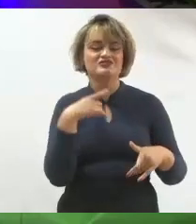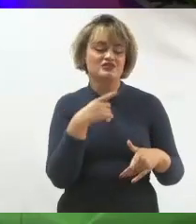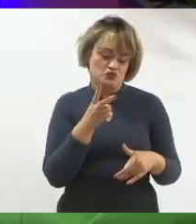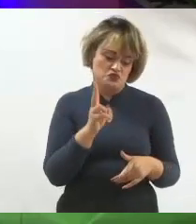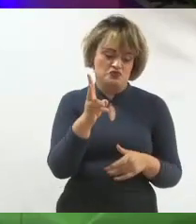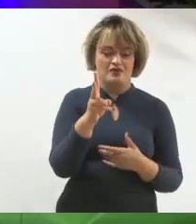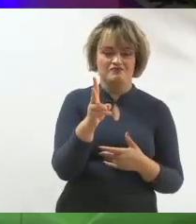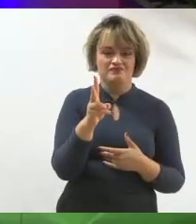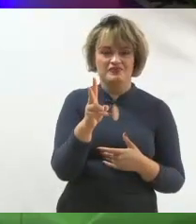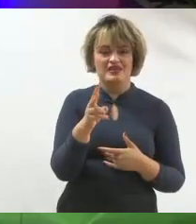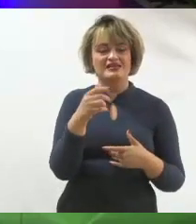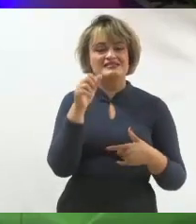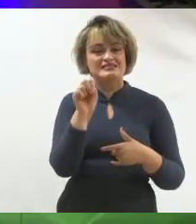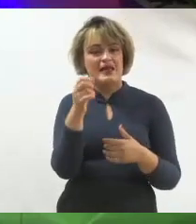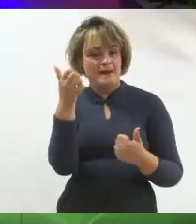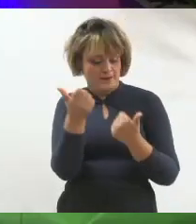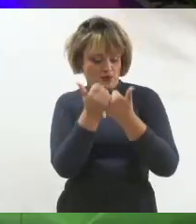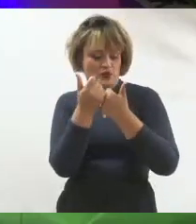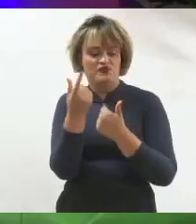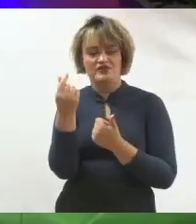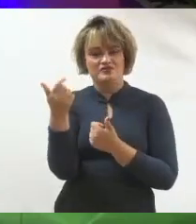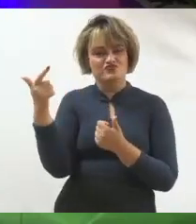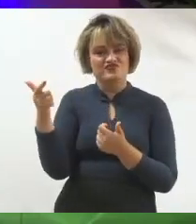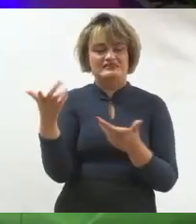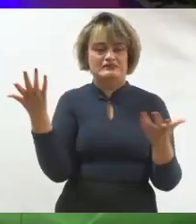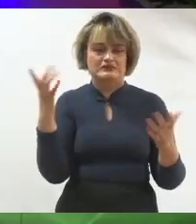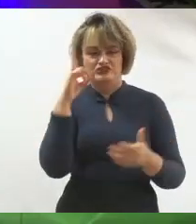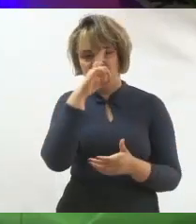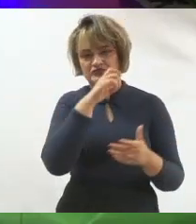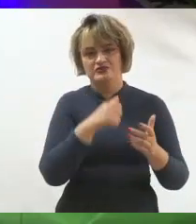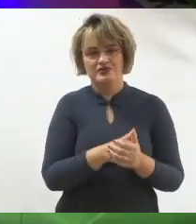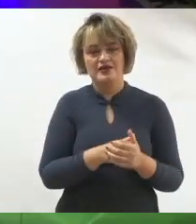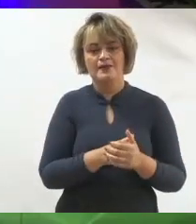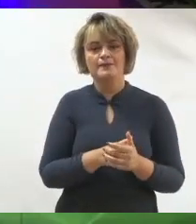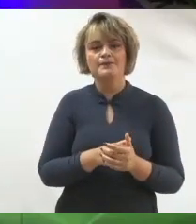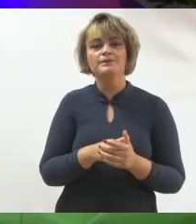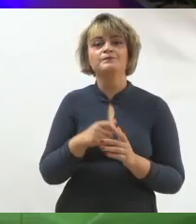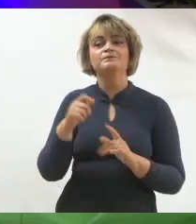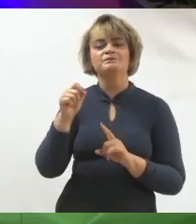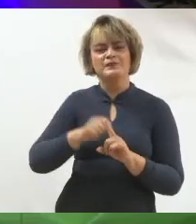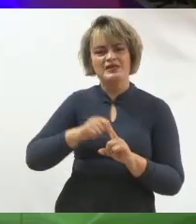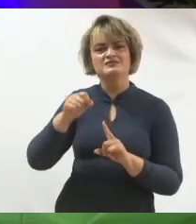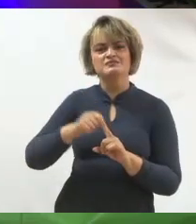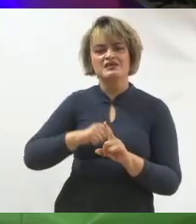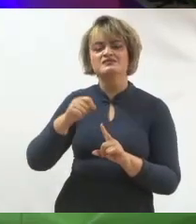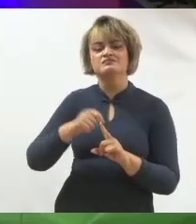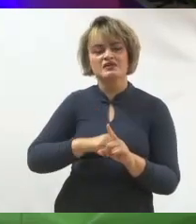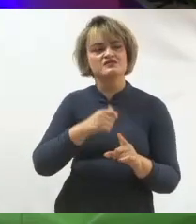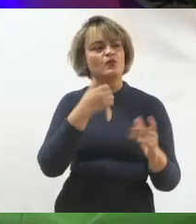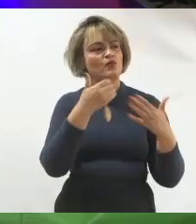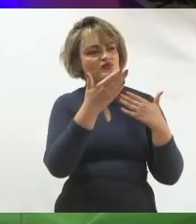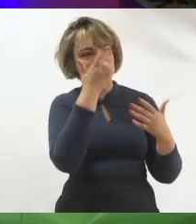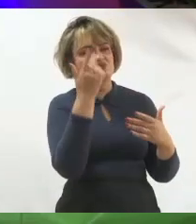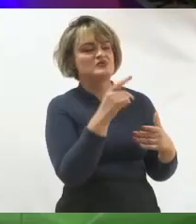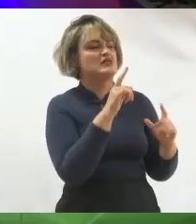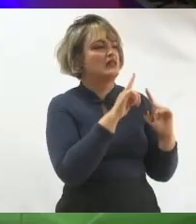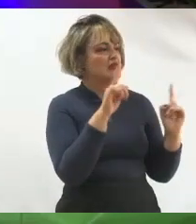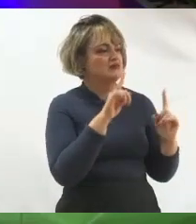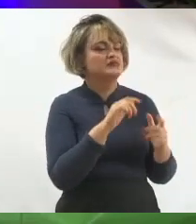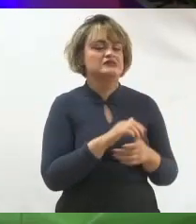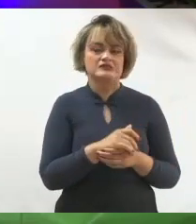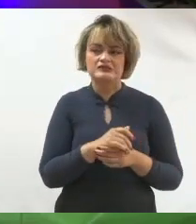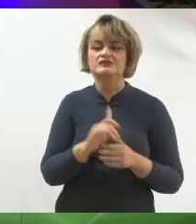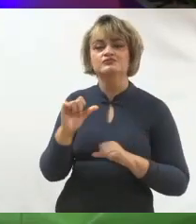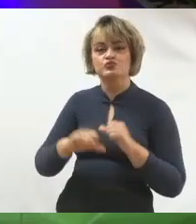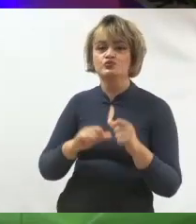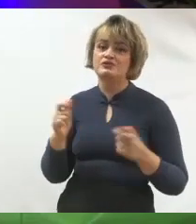se a gente não tiver um apoio financeiro. Eu passei meses escutando as pessoas nas ruas, ouvindo a reclamação, e vi que a mudança